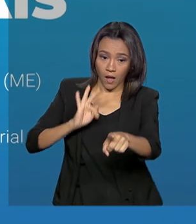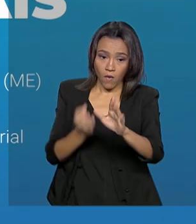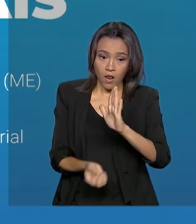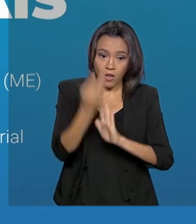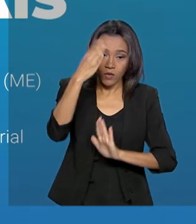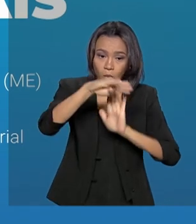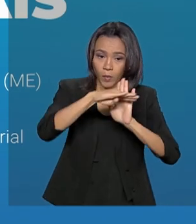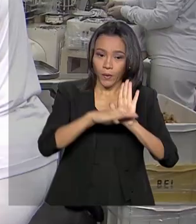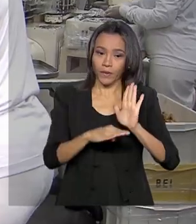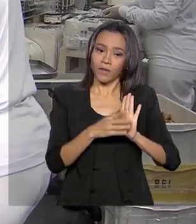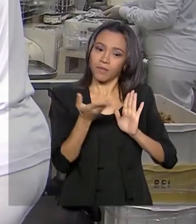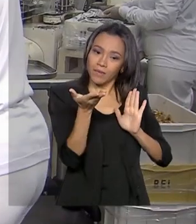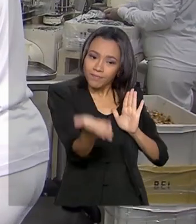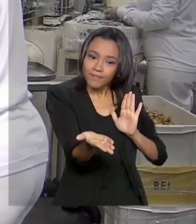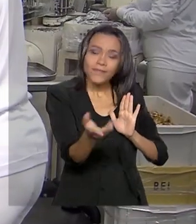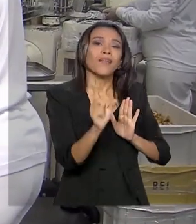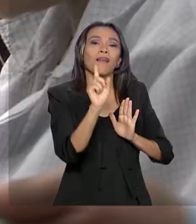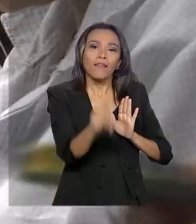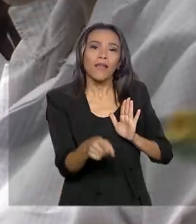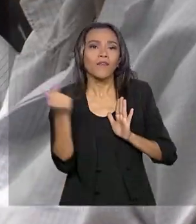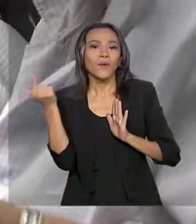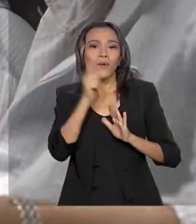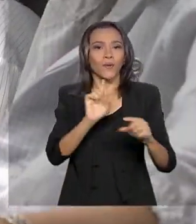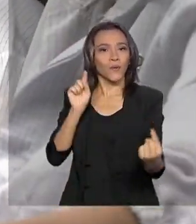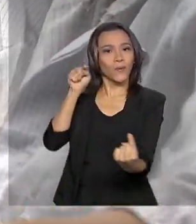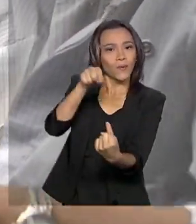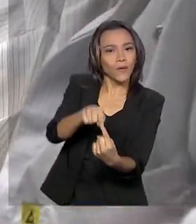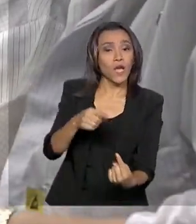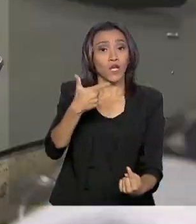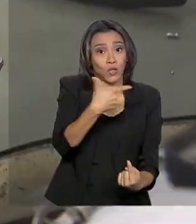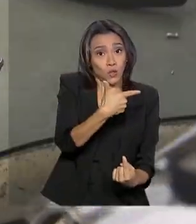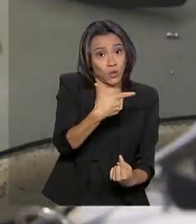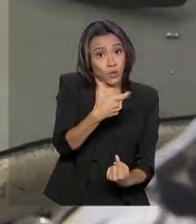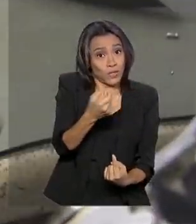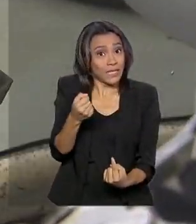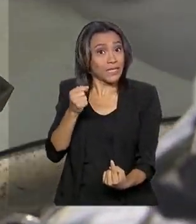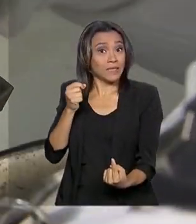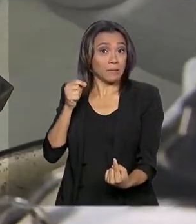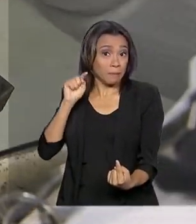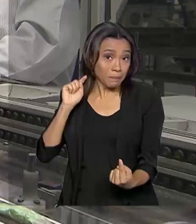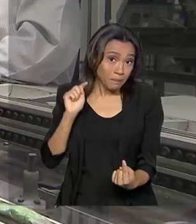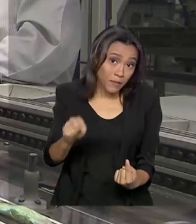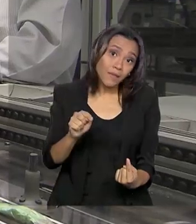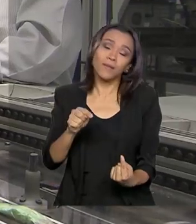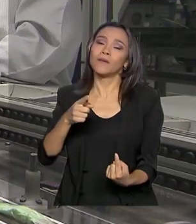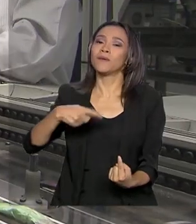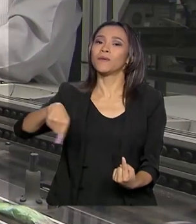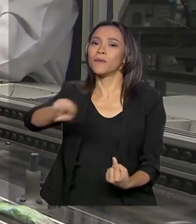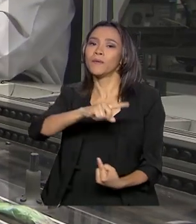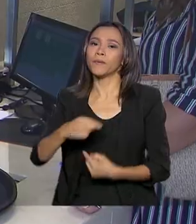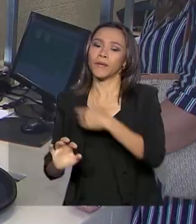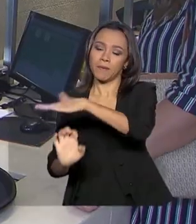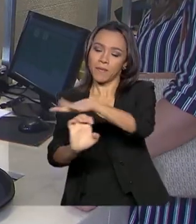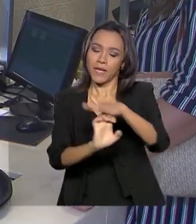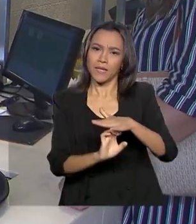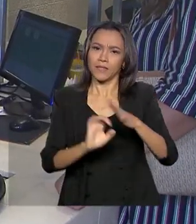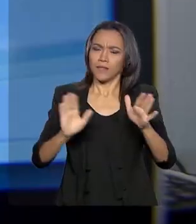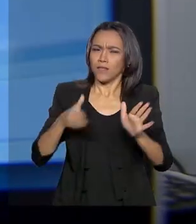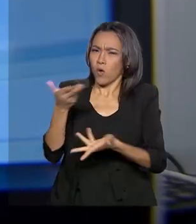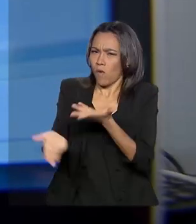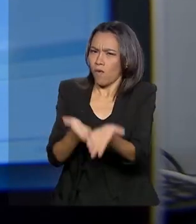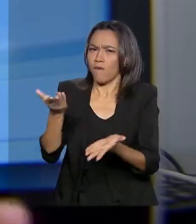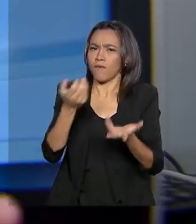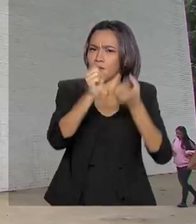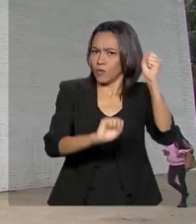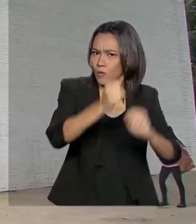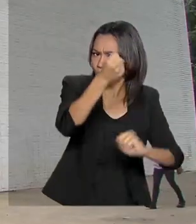o programa Brasil Mais, que deve alcançar 200 mil micro, pequenas e médias empresas dos setores da indústria, do comércio e de